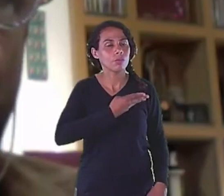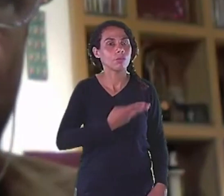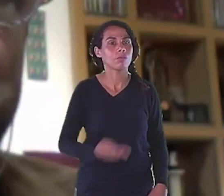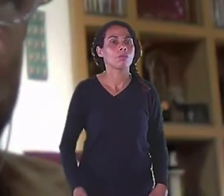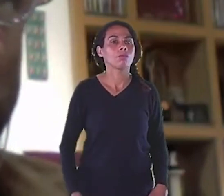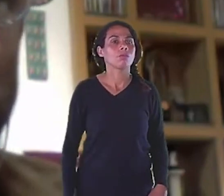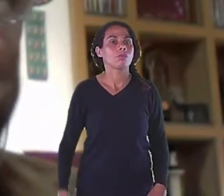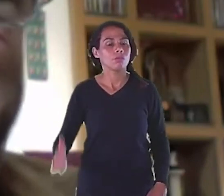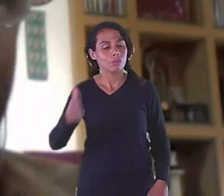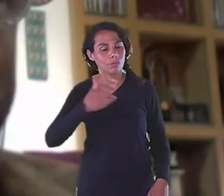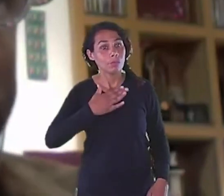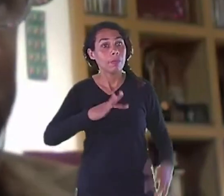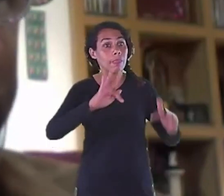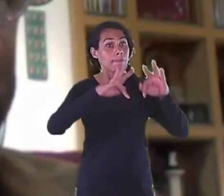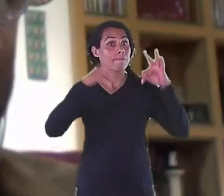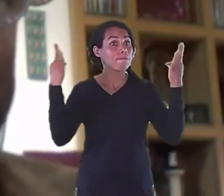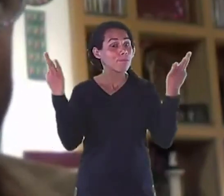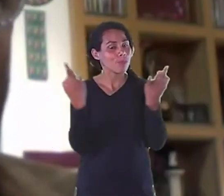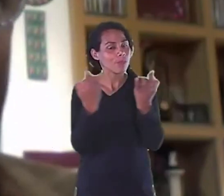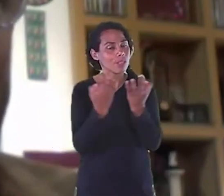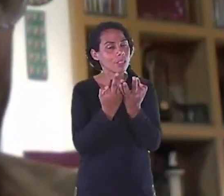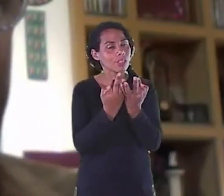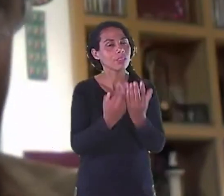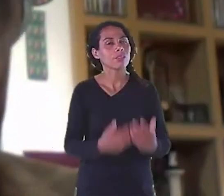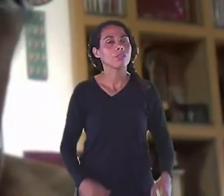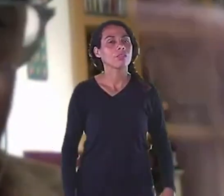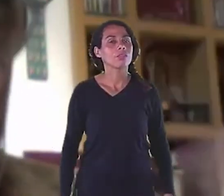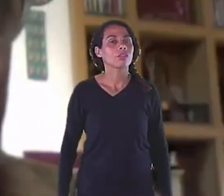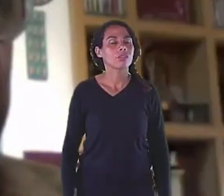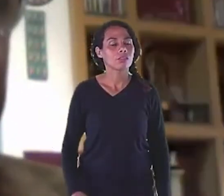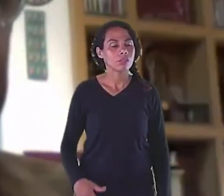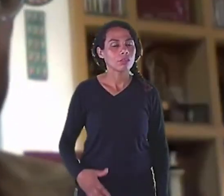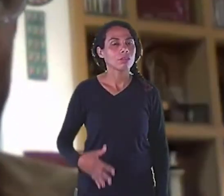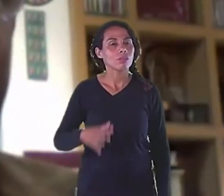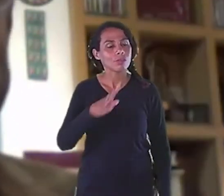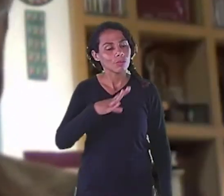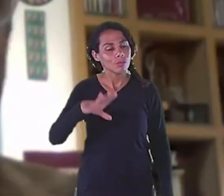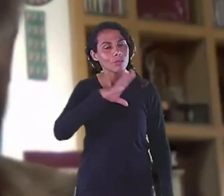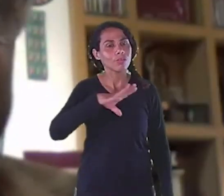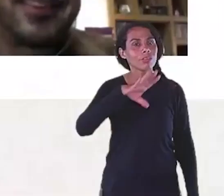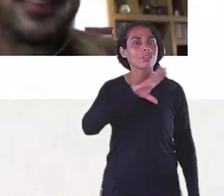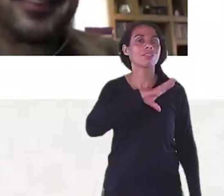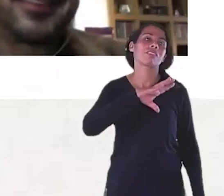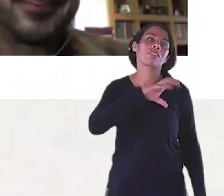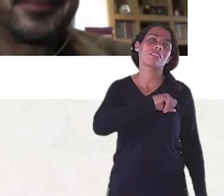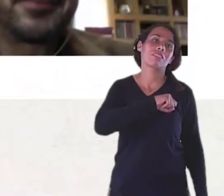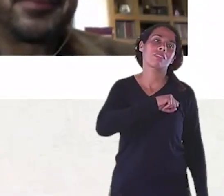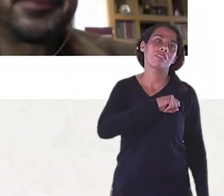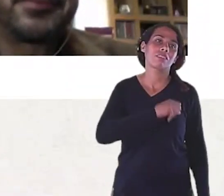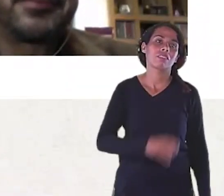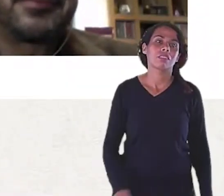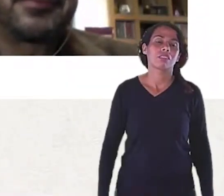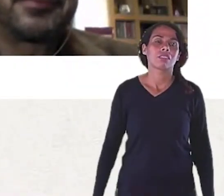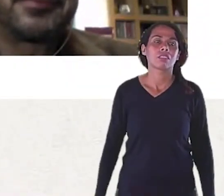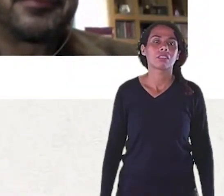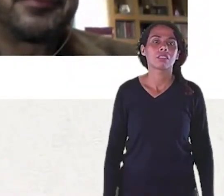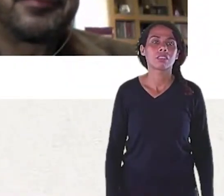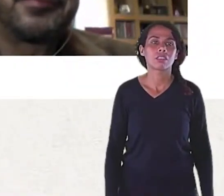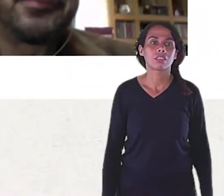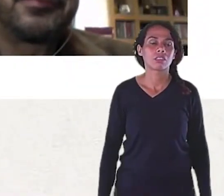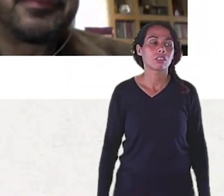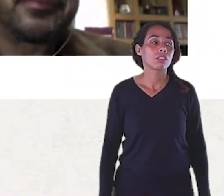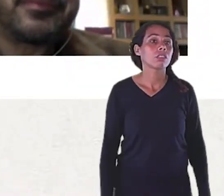a que eu vivo Hoje Melhor ainda Então Clarice João Pedro e Mateus Me completa Por extremo Eu sabe que eu fiz Essa